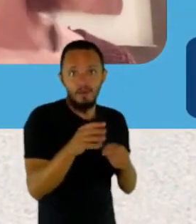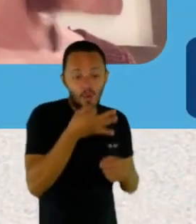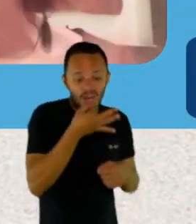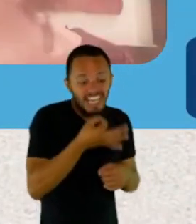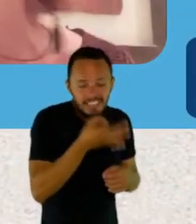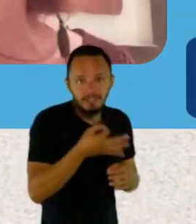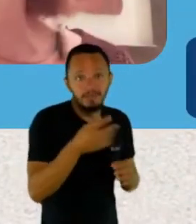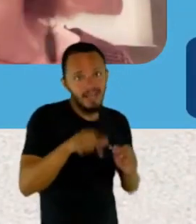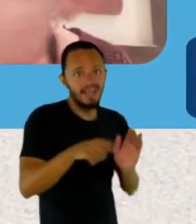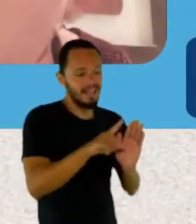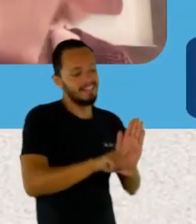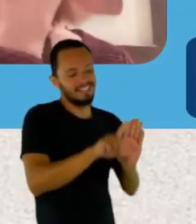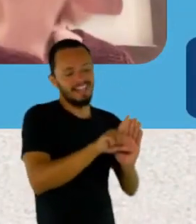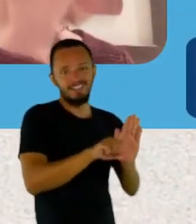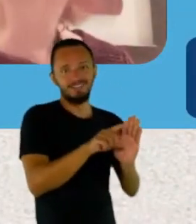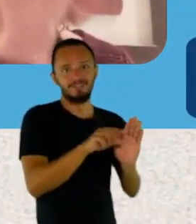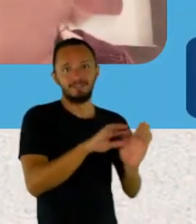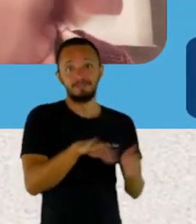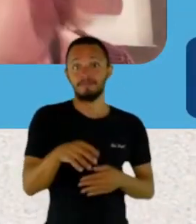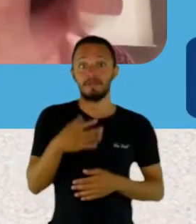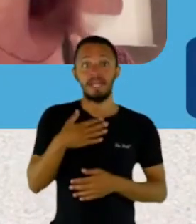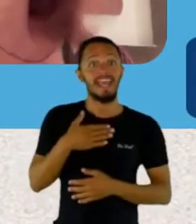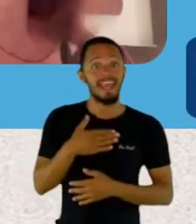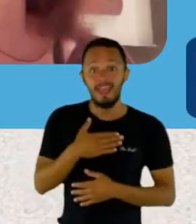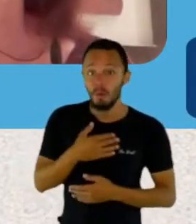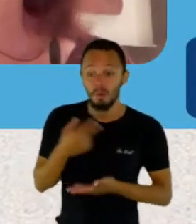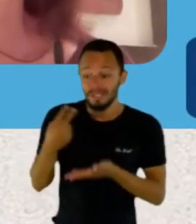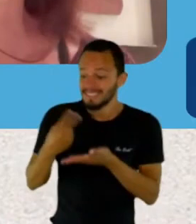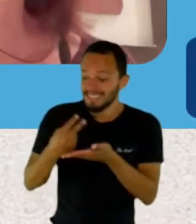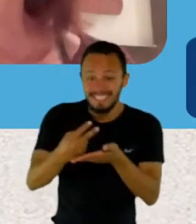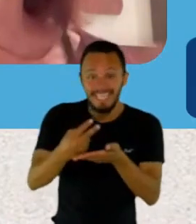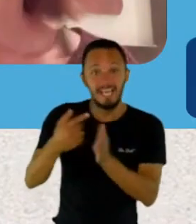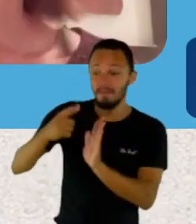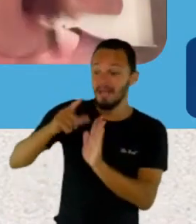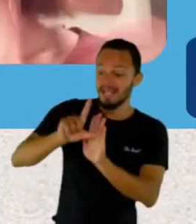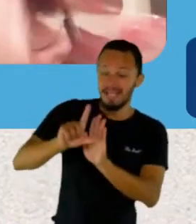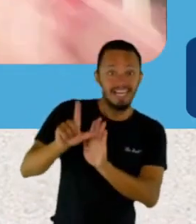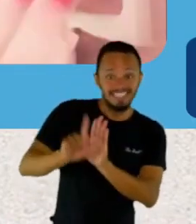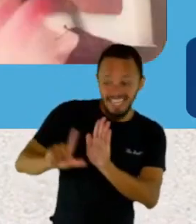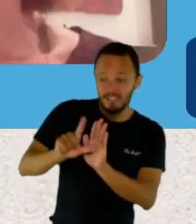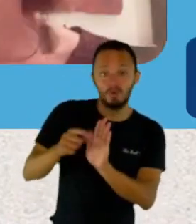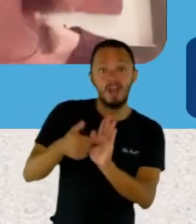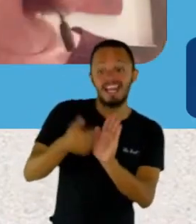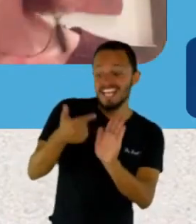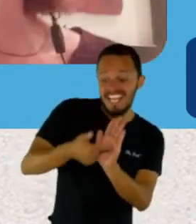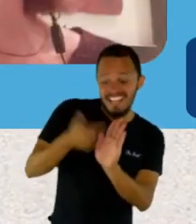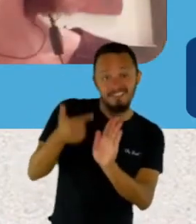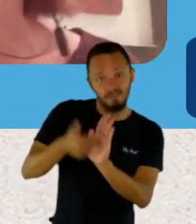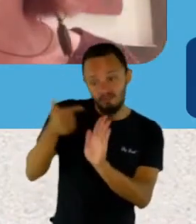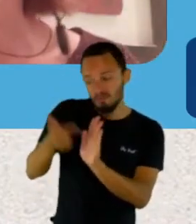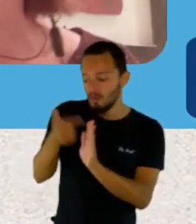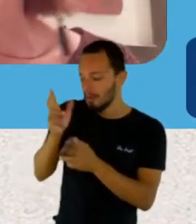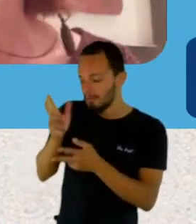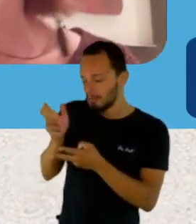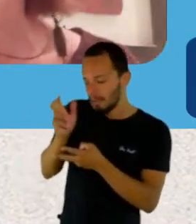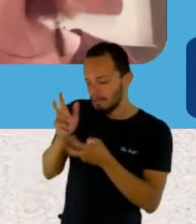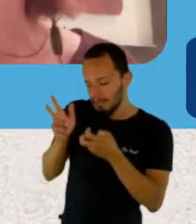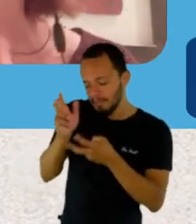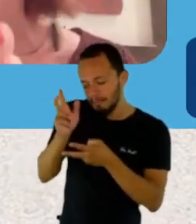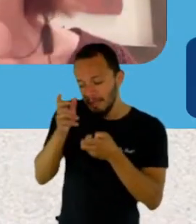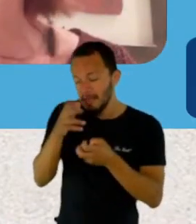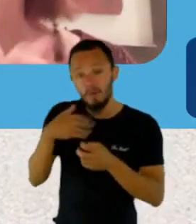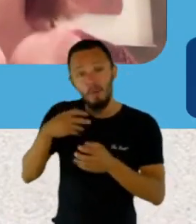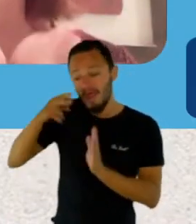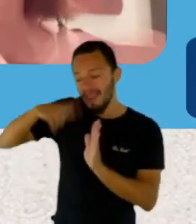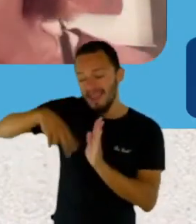Eu li quase todos os livros dela, talvez todos. E depois eu fui meio que afunilando isso. A gente vai se especializando, né?